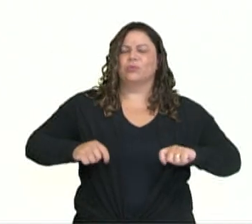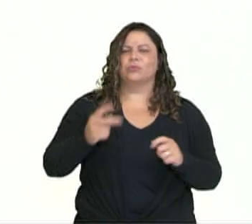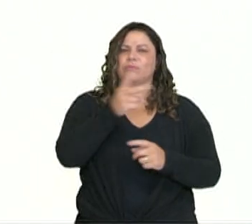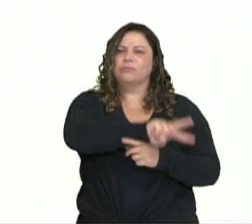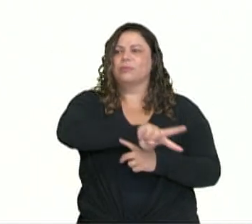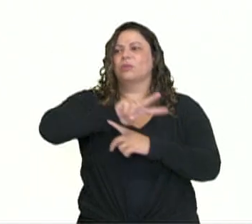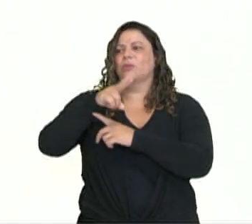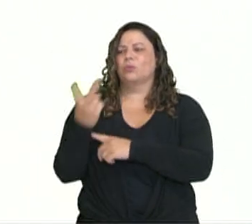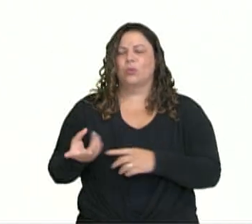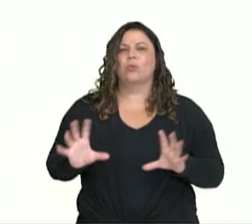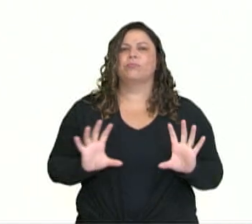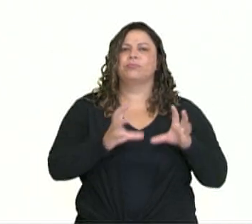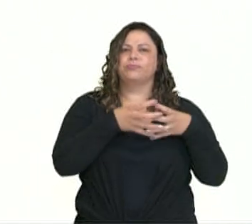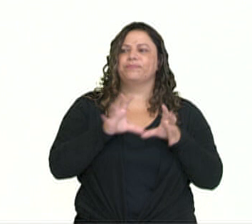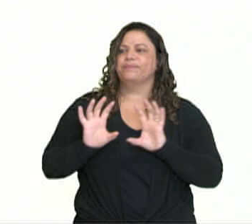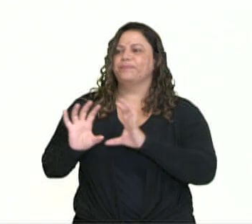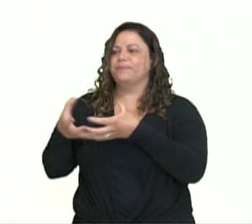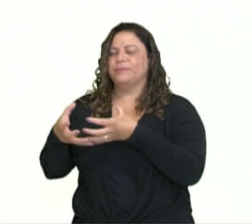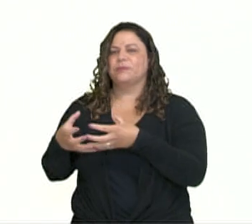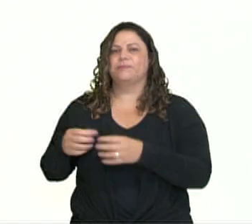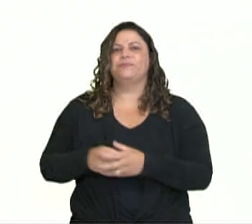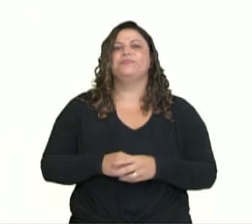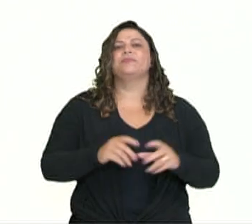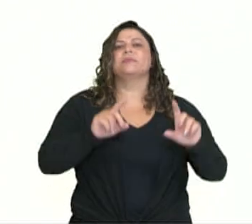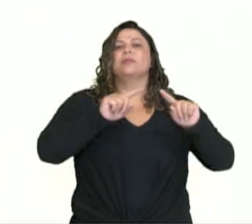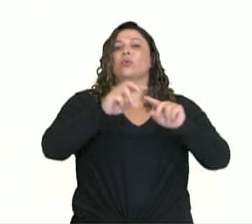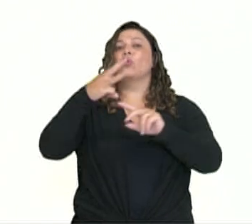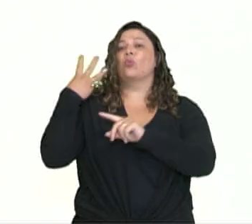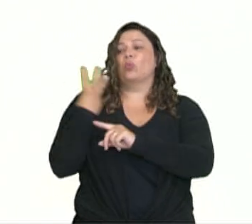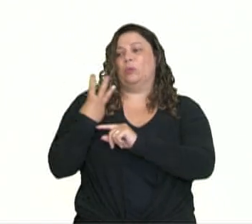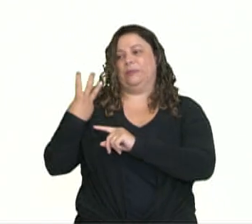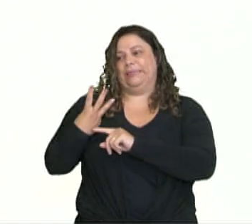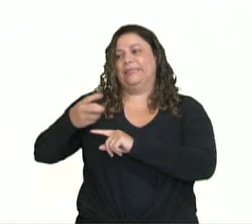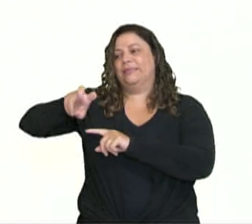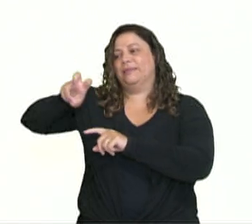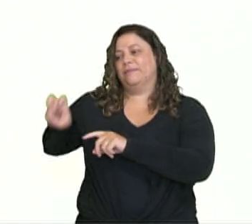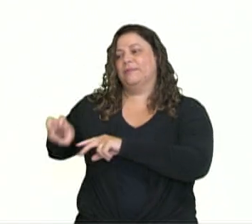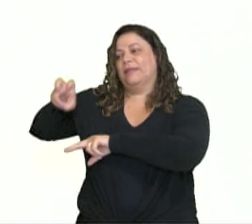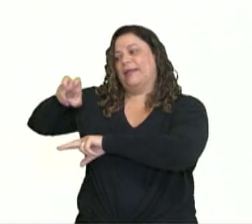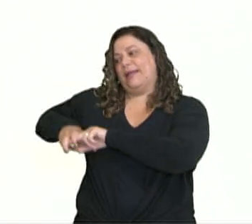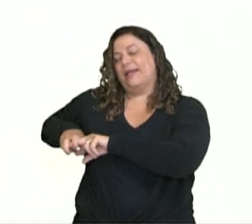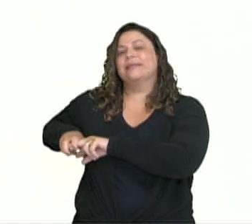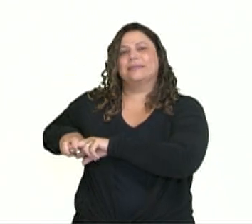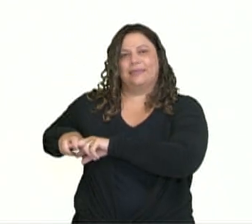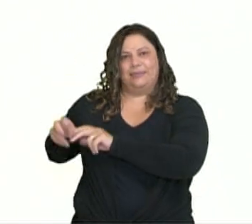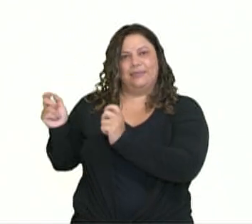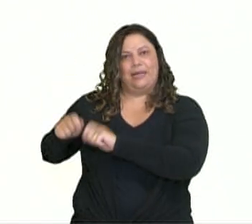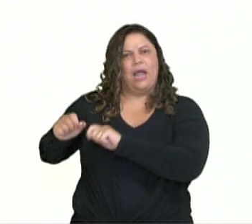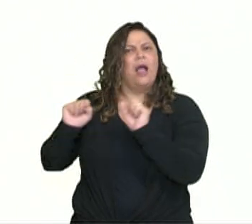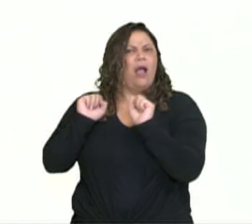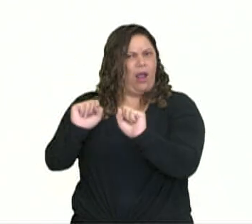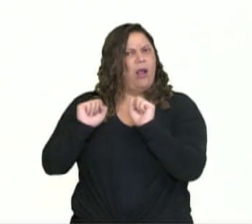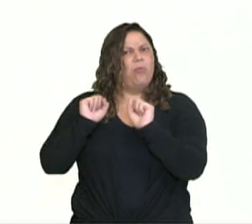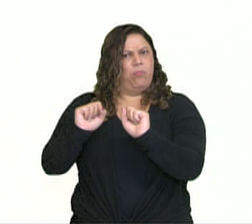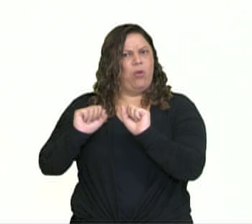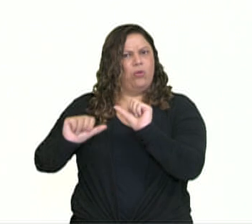de cada lado, um terceiro jogador fica sentado com o técnico e pode entrar na quadra como substituto, como